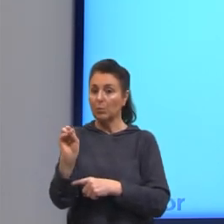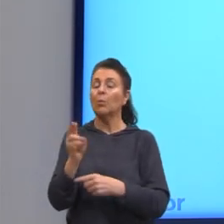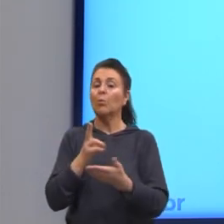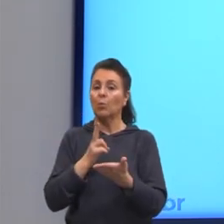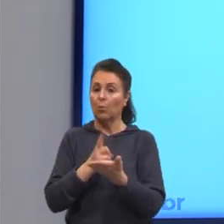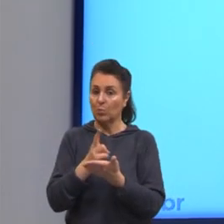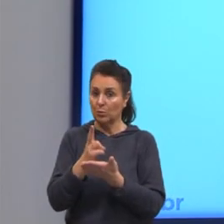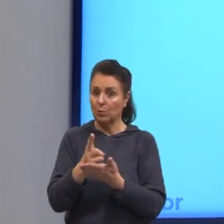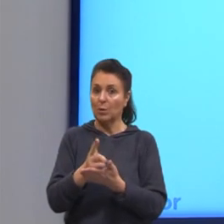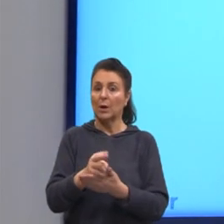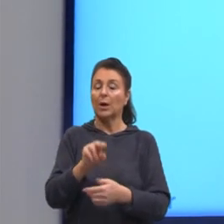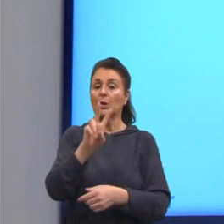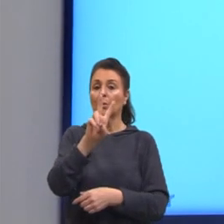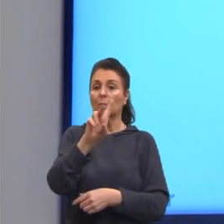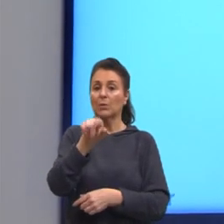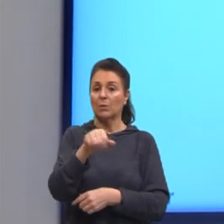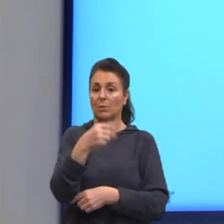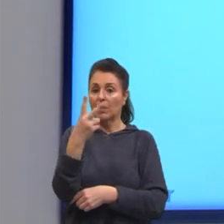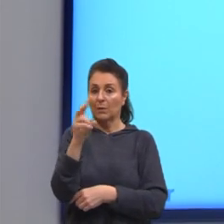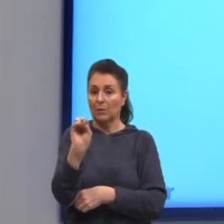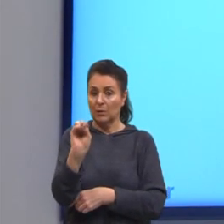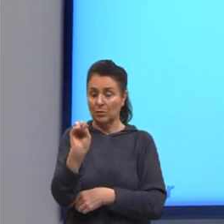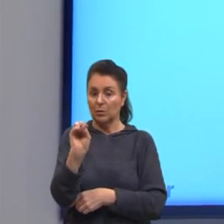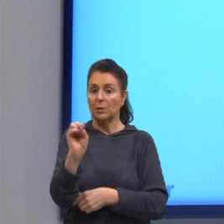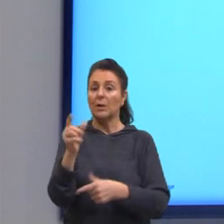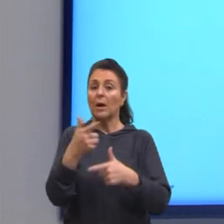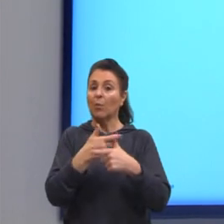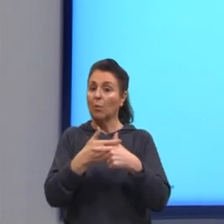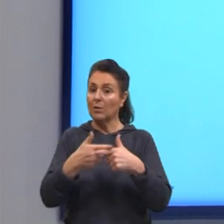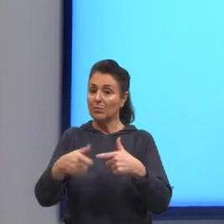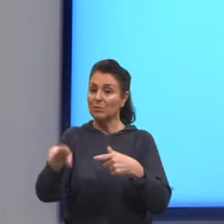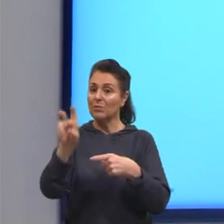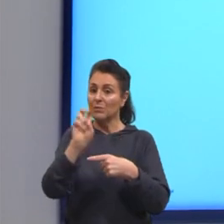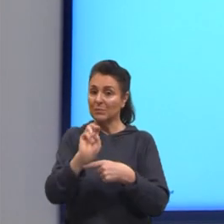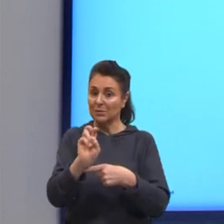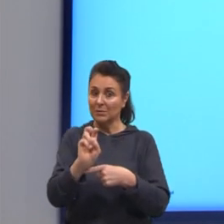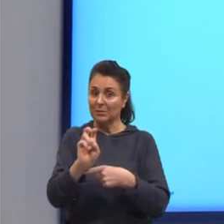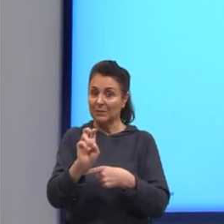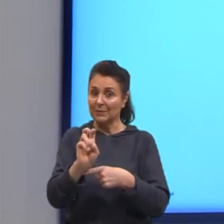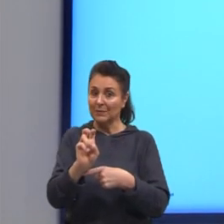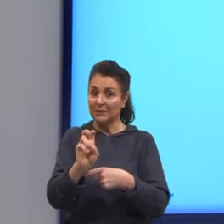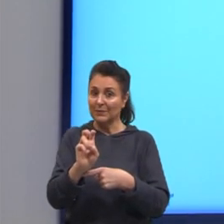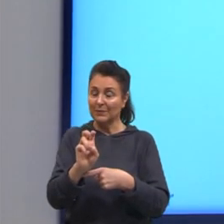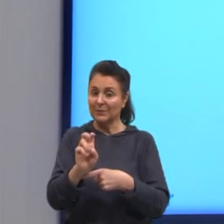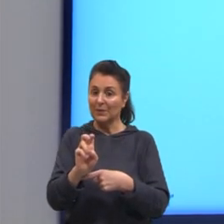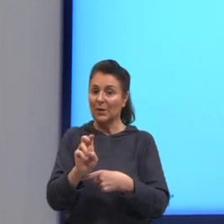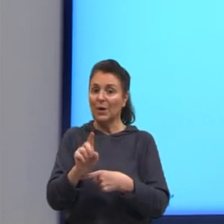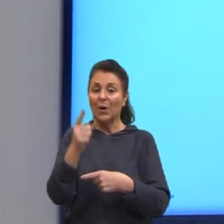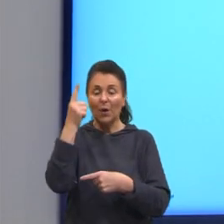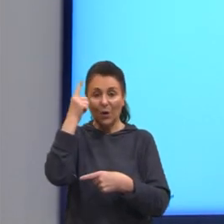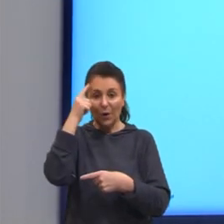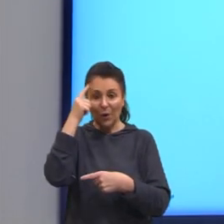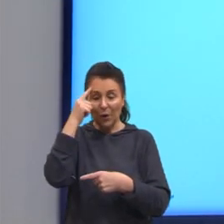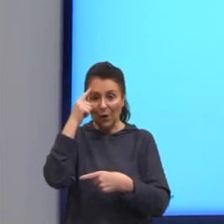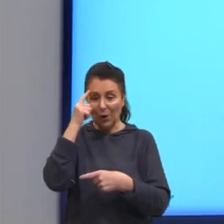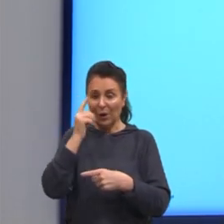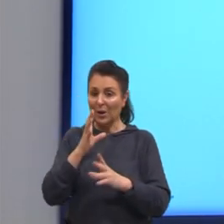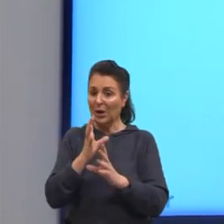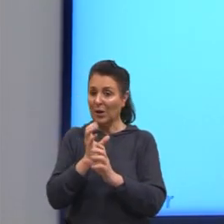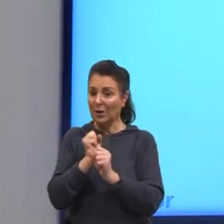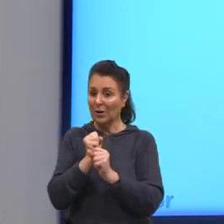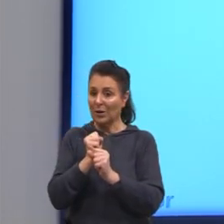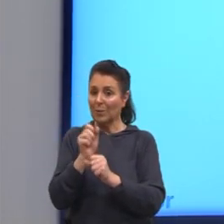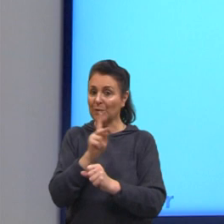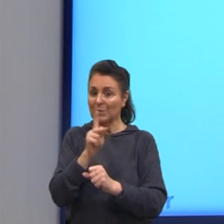né? 2,20. E agora nós vamos dividir por 5. Aqui eu já coloquei o resultado, mas eu também trouxe para a gente